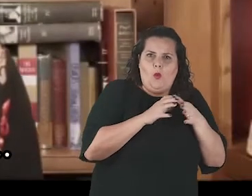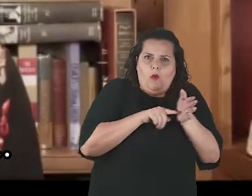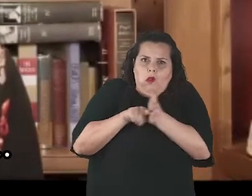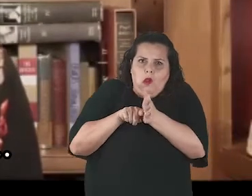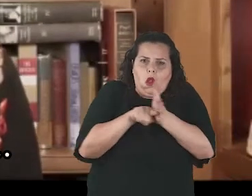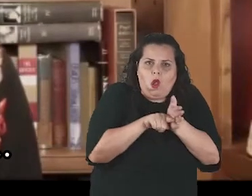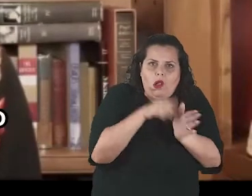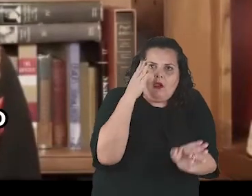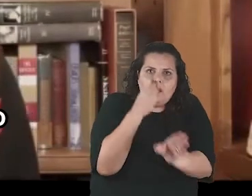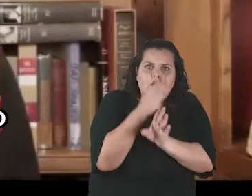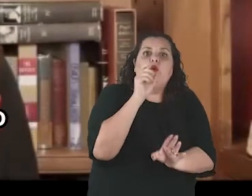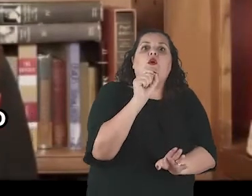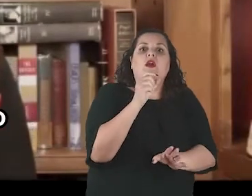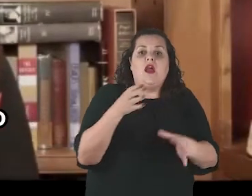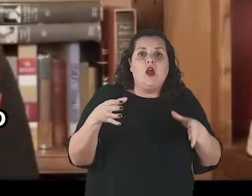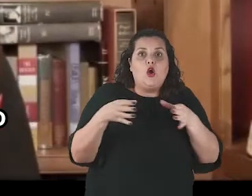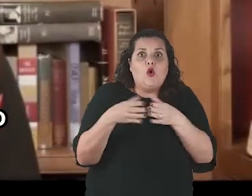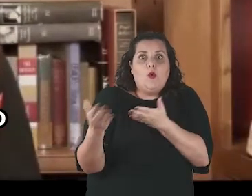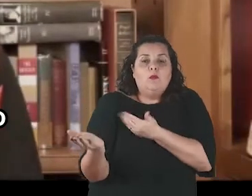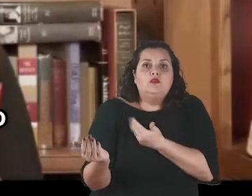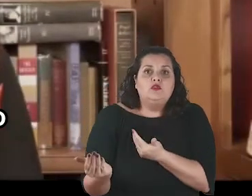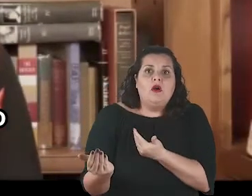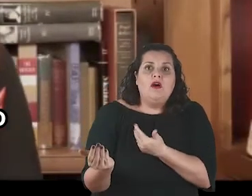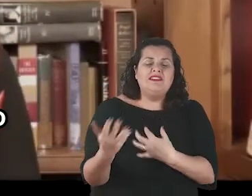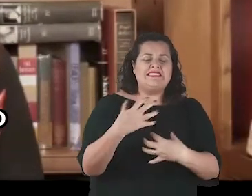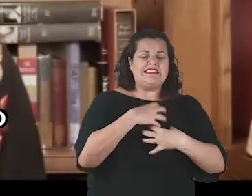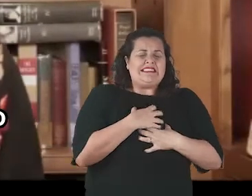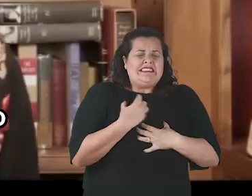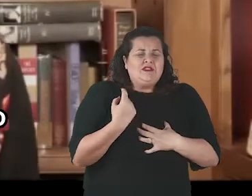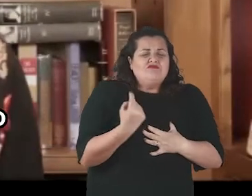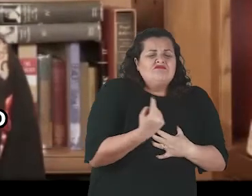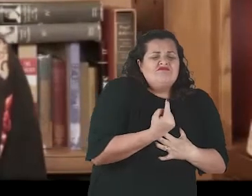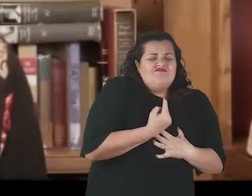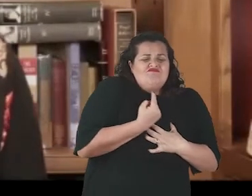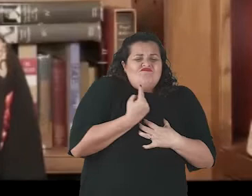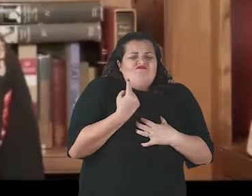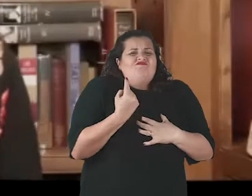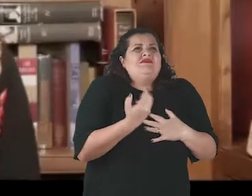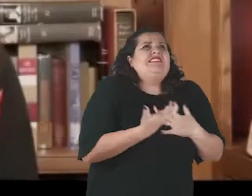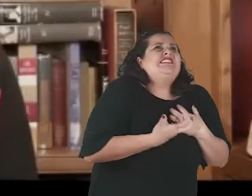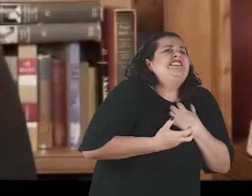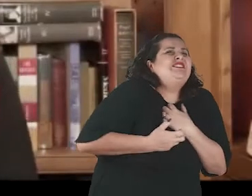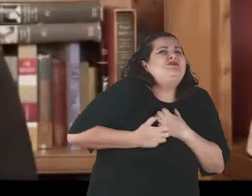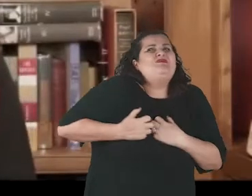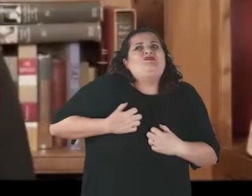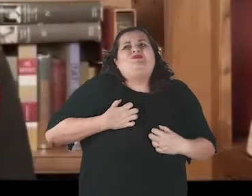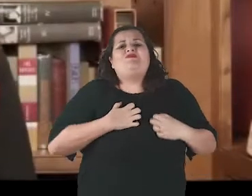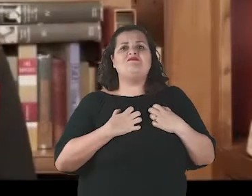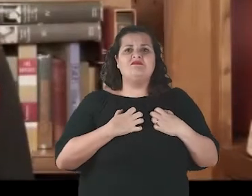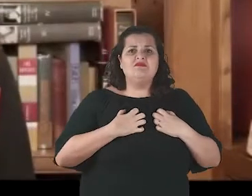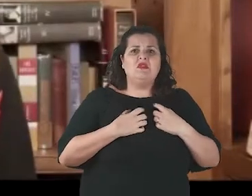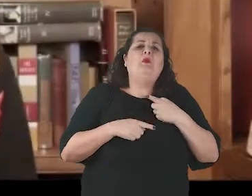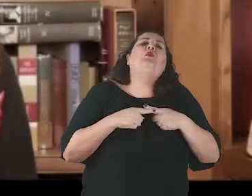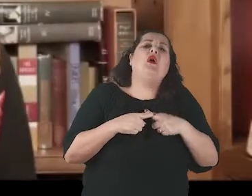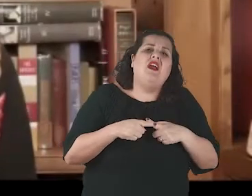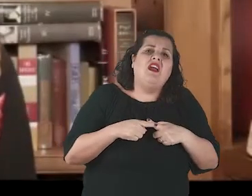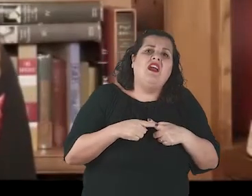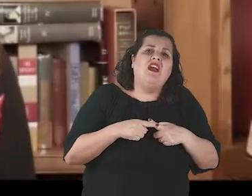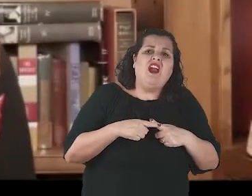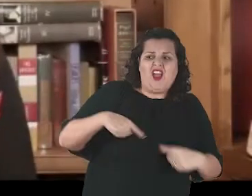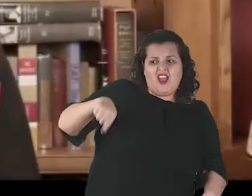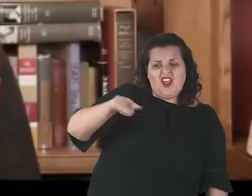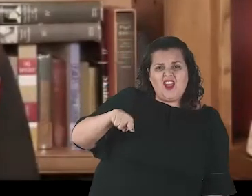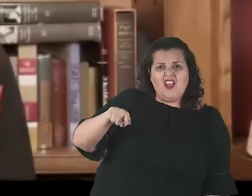oprimiram esses jovens não era apenas uma questão de não saber o que fazer, mas uma dificuldade de